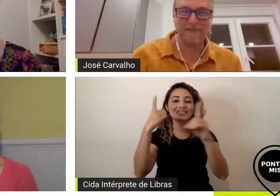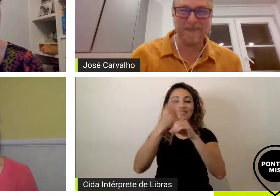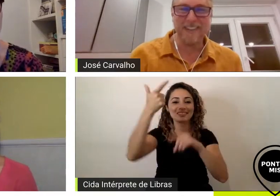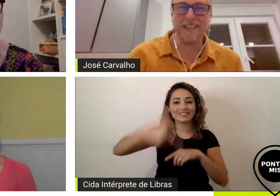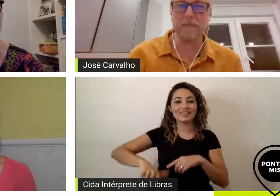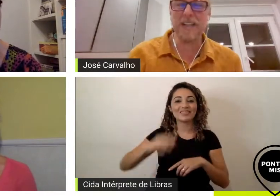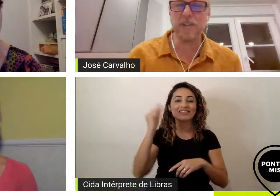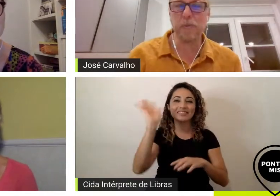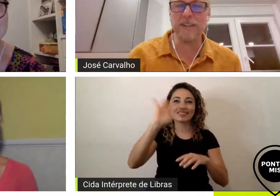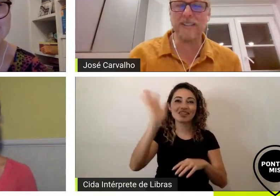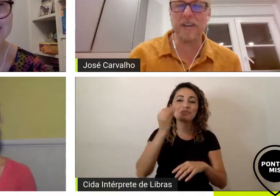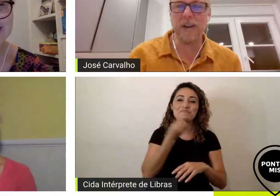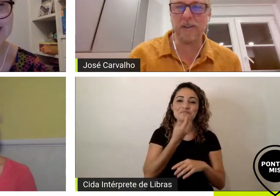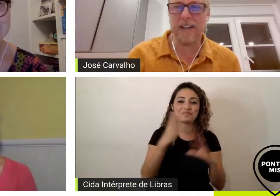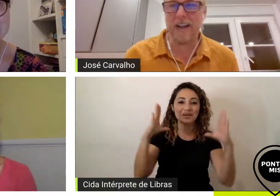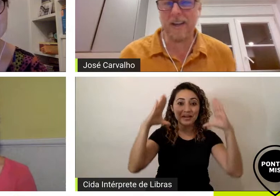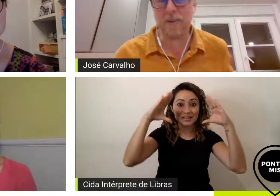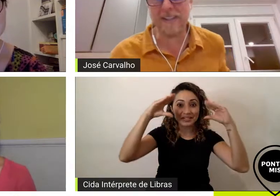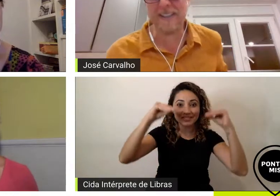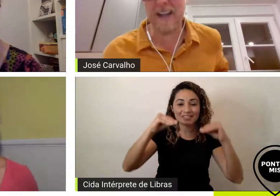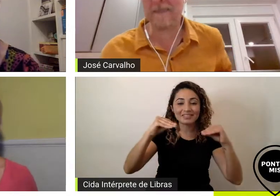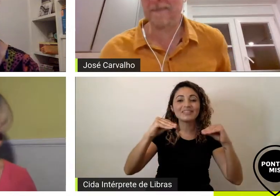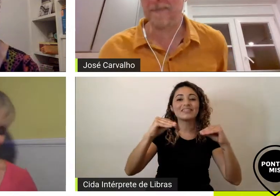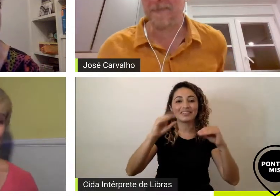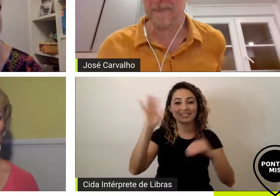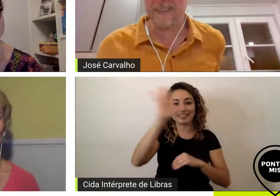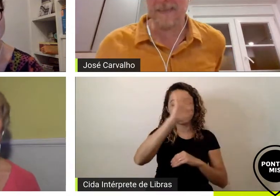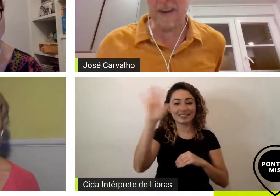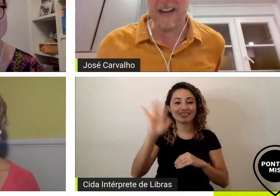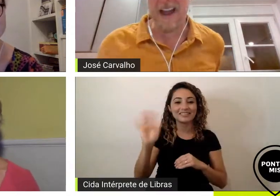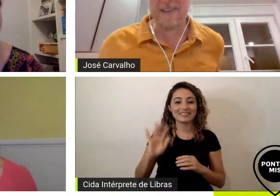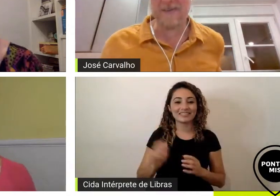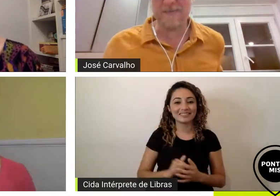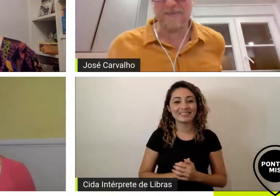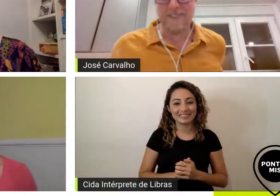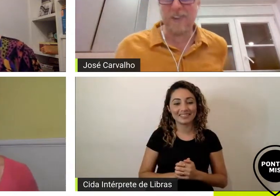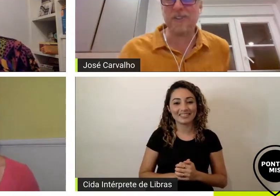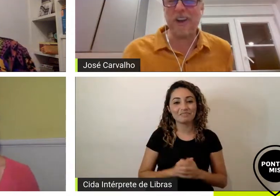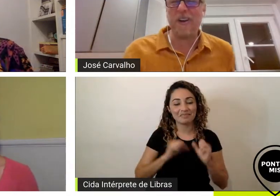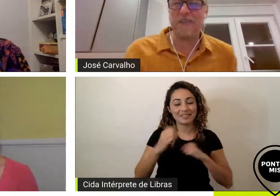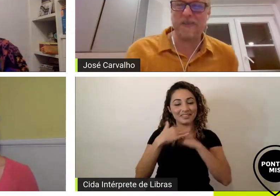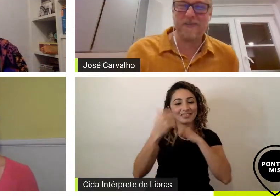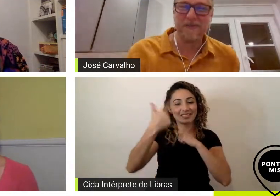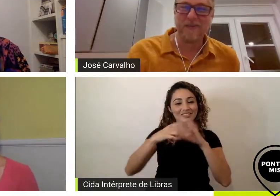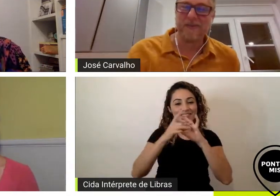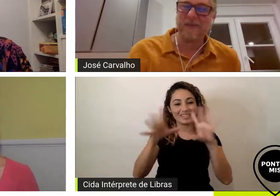valeu tchau tchau à disposição na literaria quando quiser maravilha tchau tchau tchau tchau